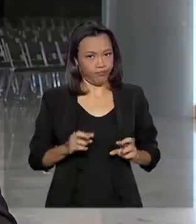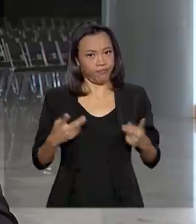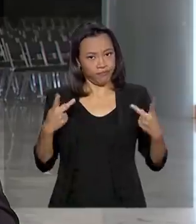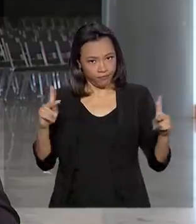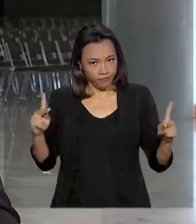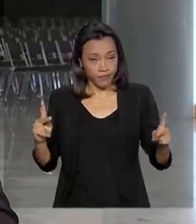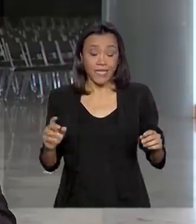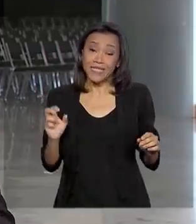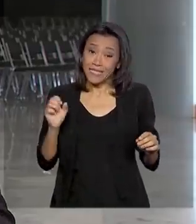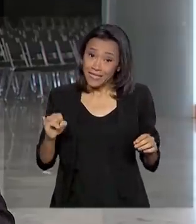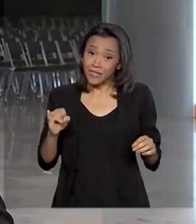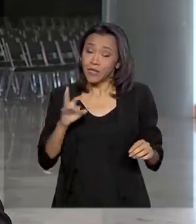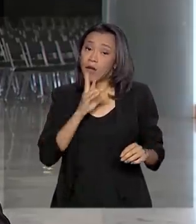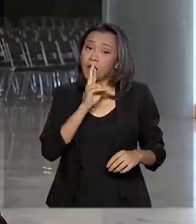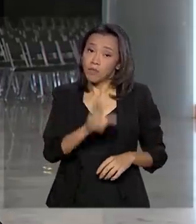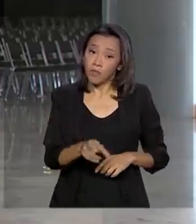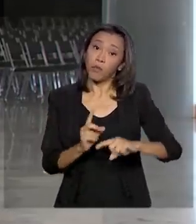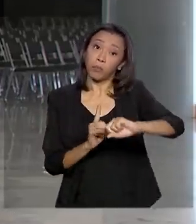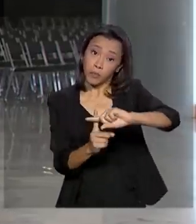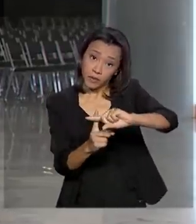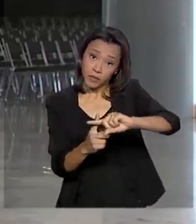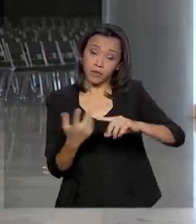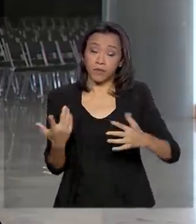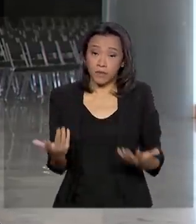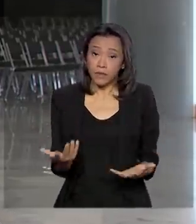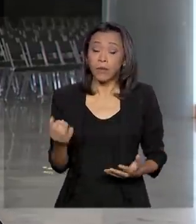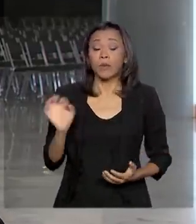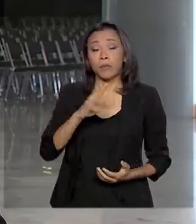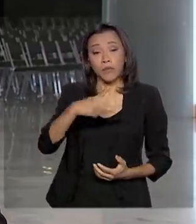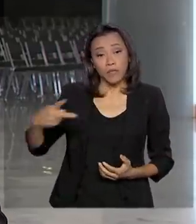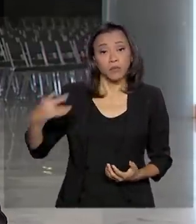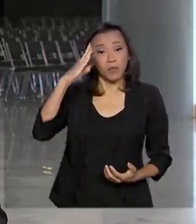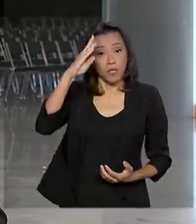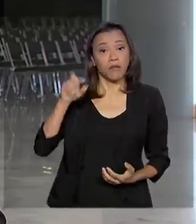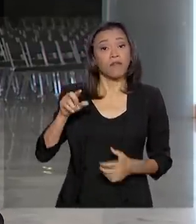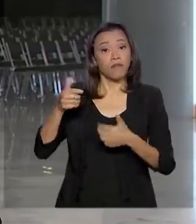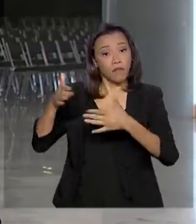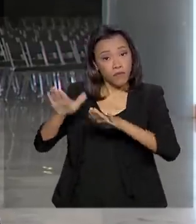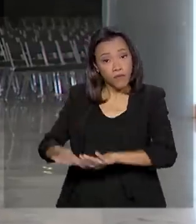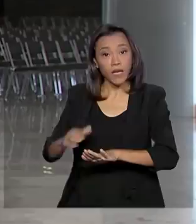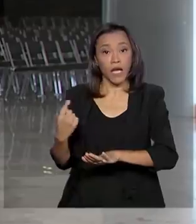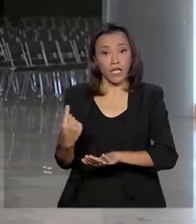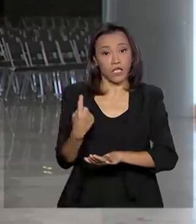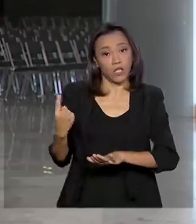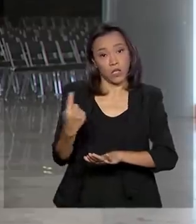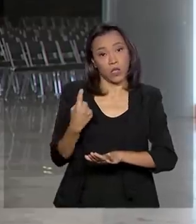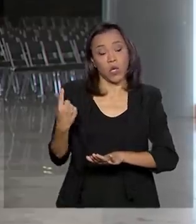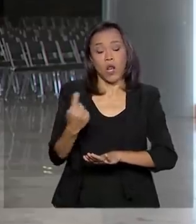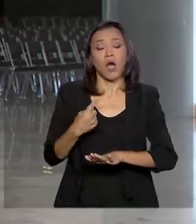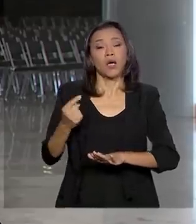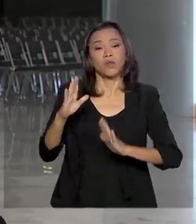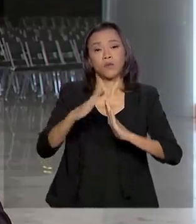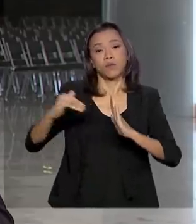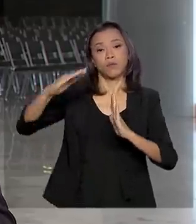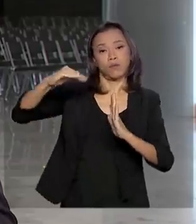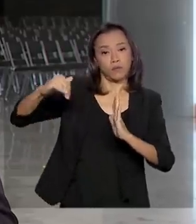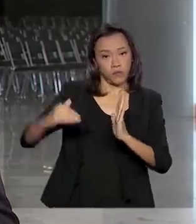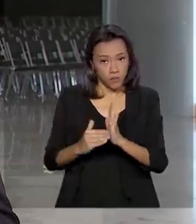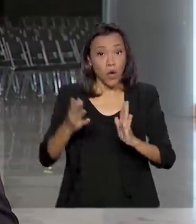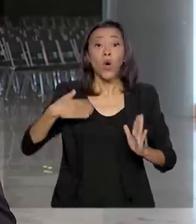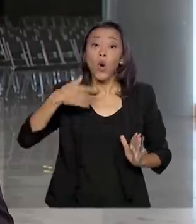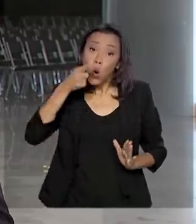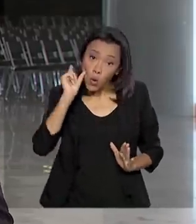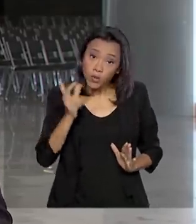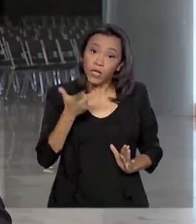exame dê positivo, o presidente Jair Bolsonaro deve permanecer isolado no Palácio da Alvorada. Ontem ele falou sobre esse